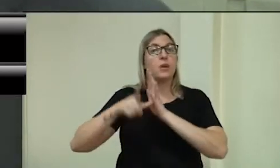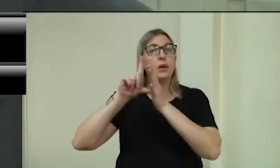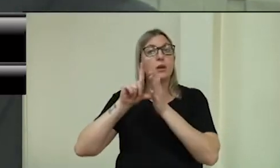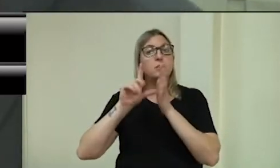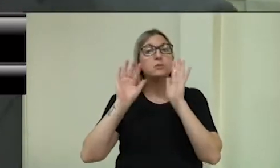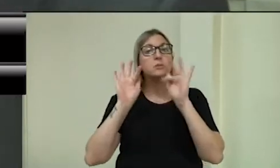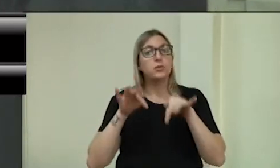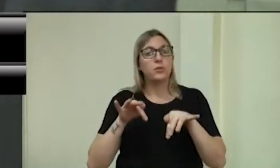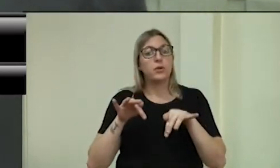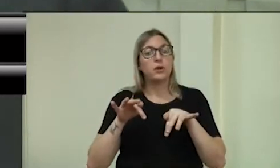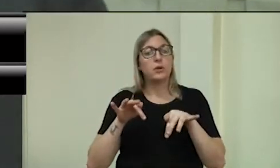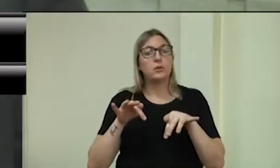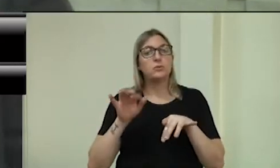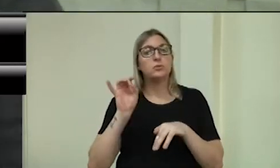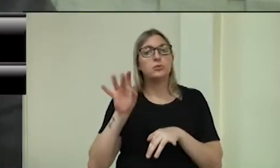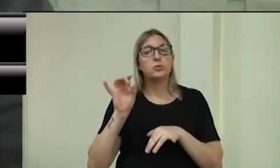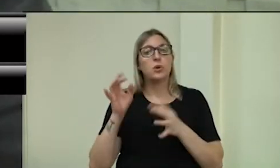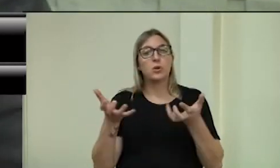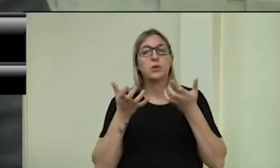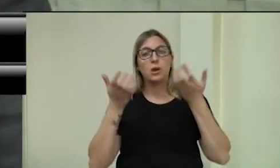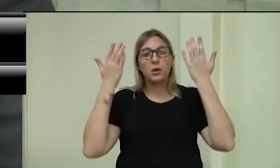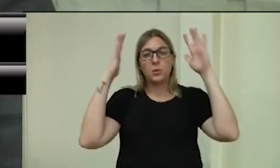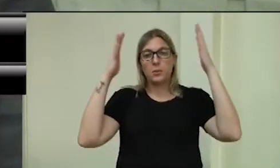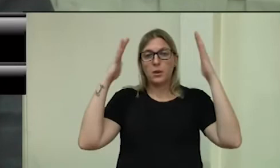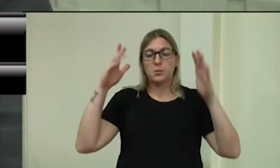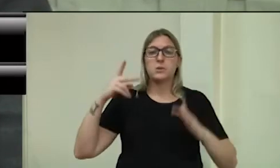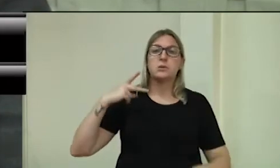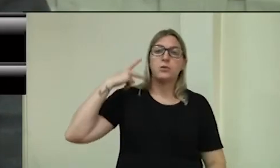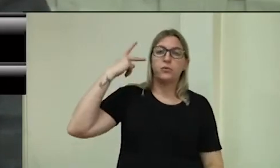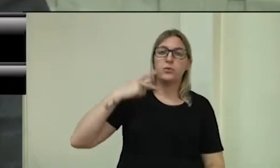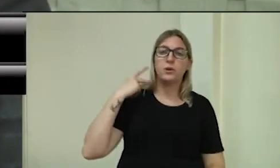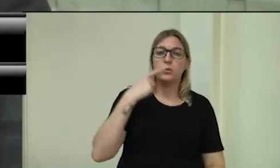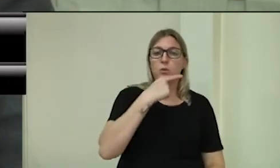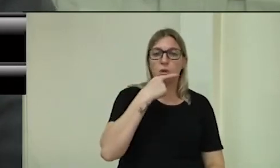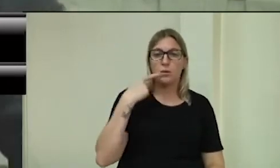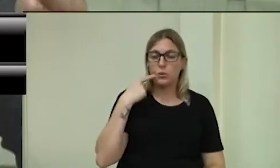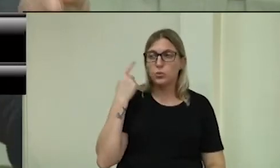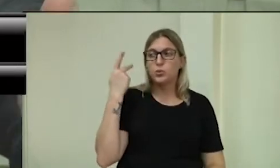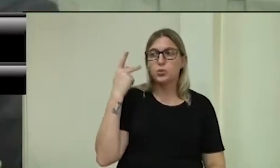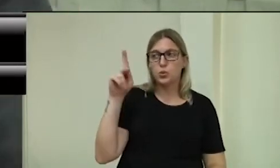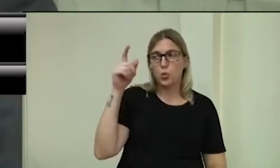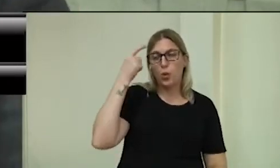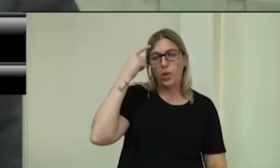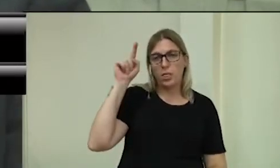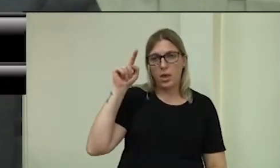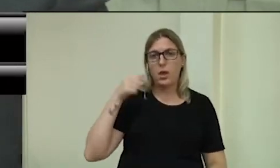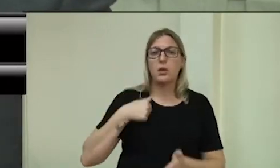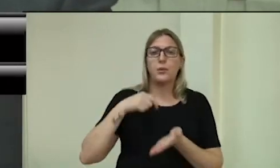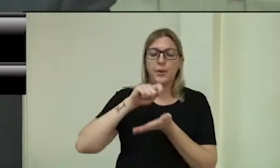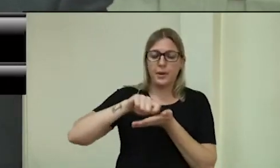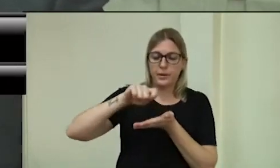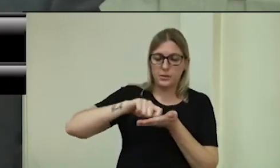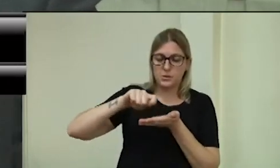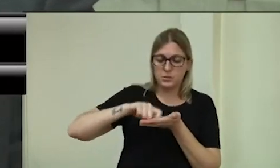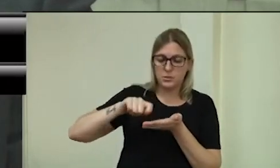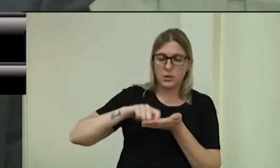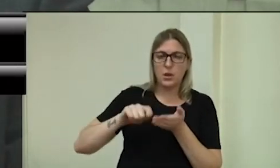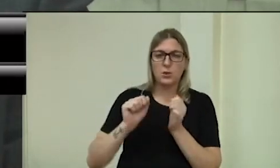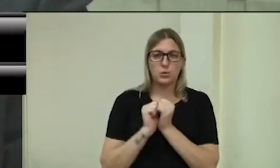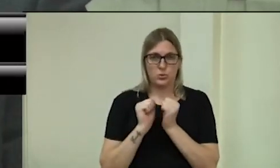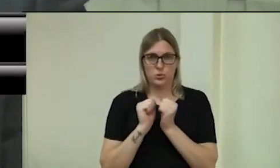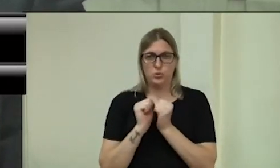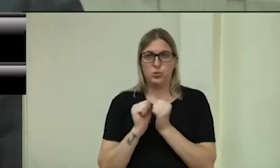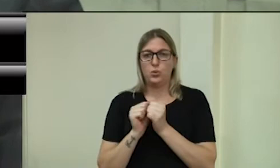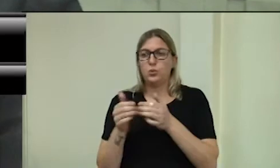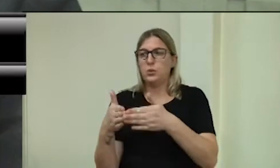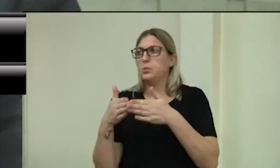concluir, só quero parabenizar a vereadora Araújo pela iniciativa, assinamos para que o